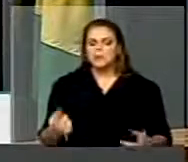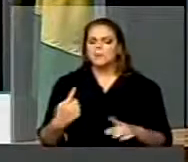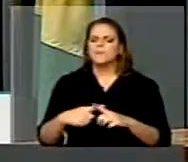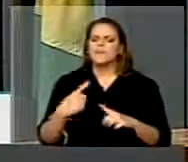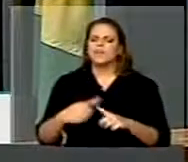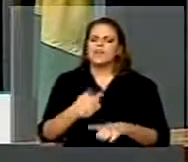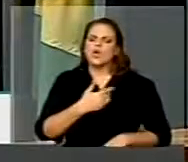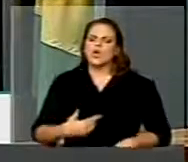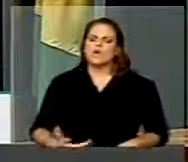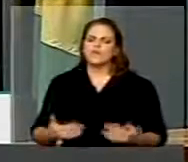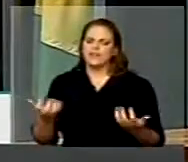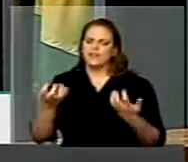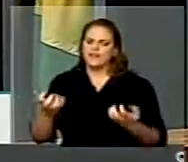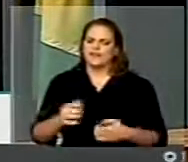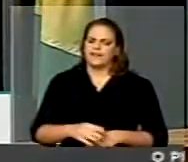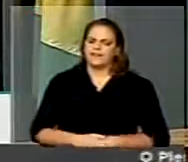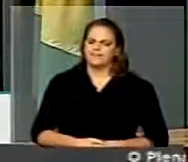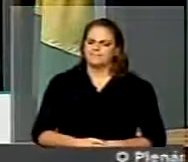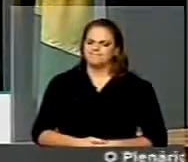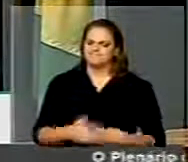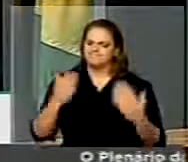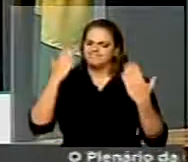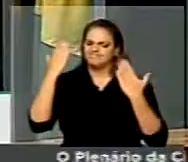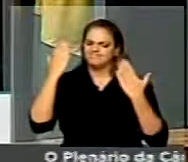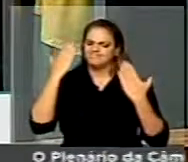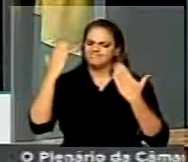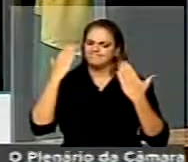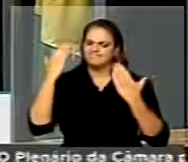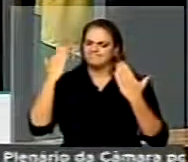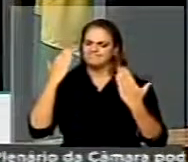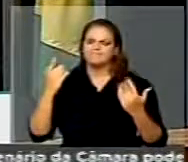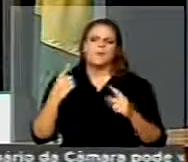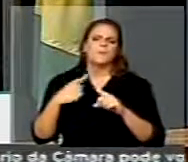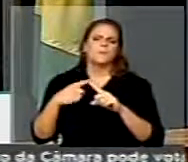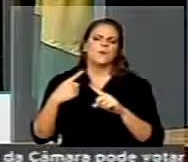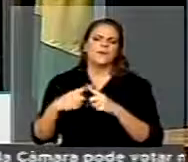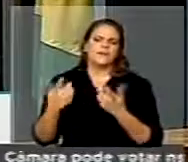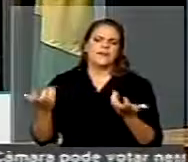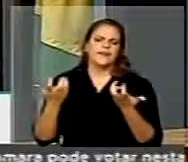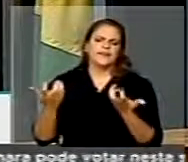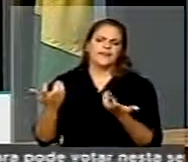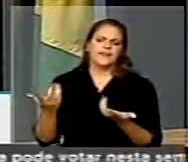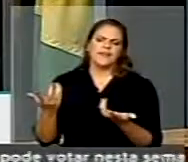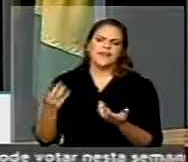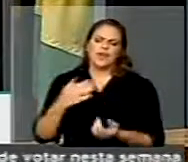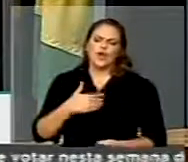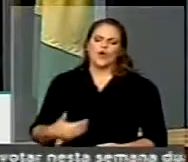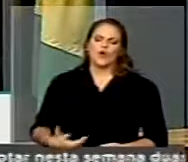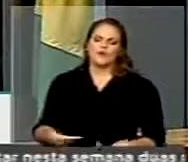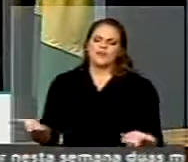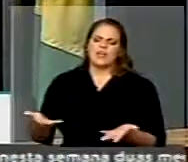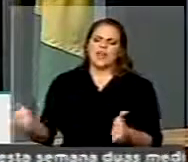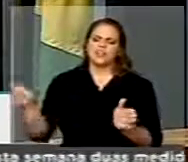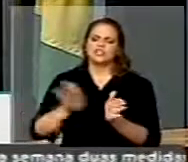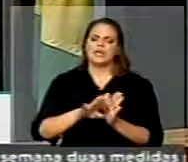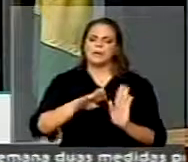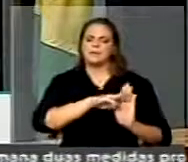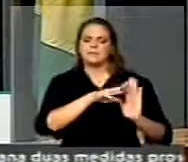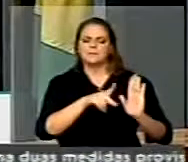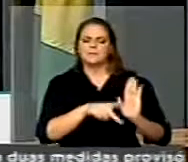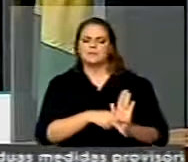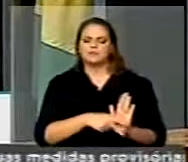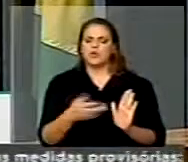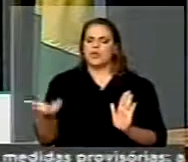governo encaminhar para o Congresso Nacional, através da medida provisória, a ideia de